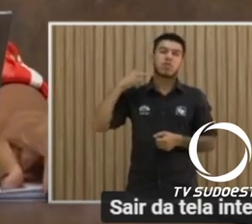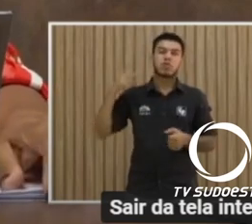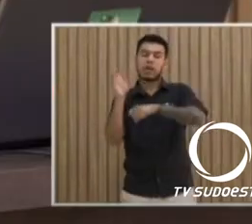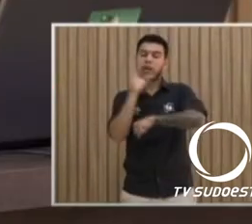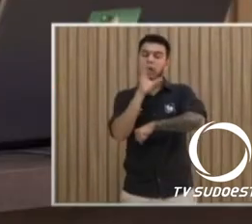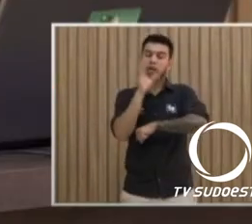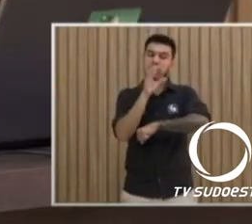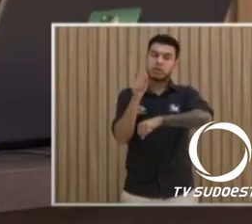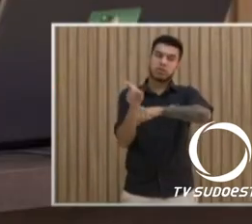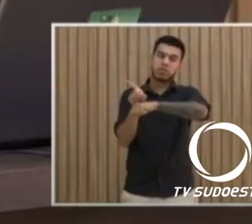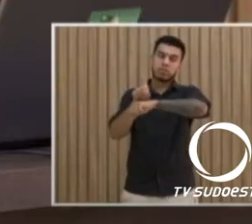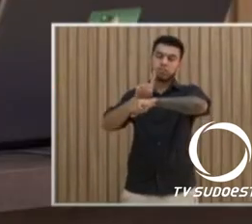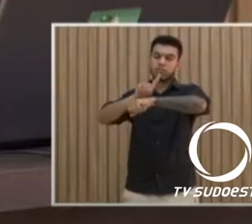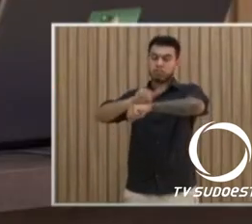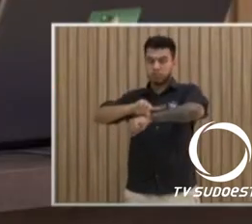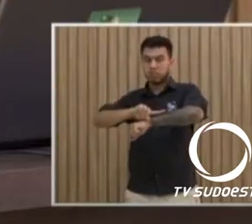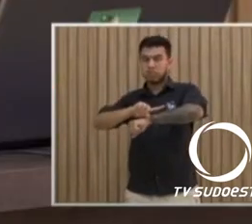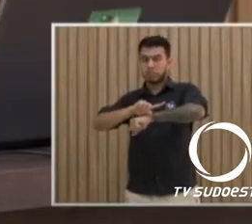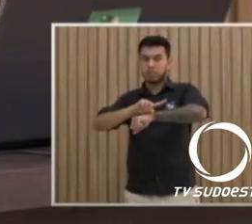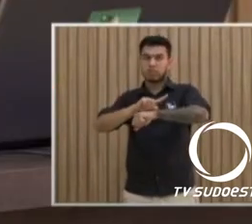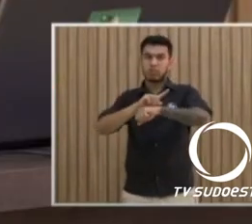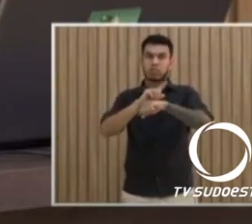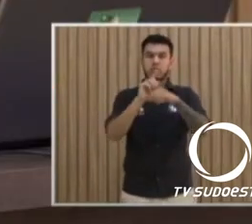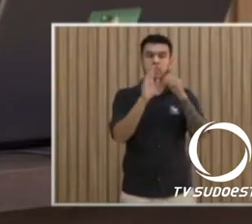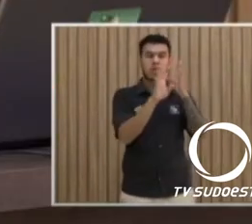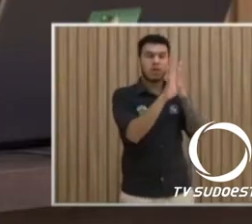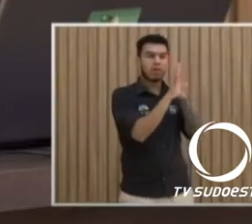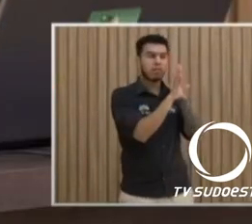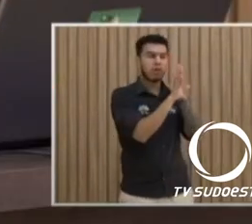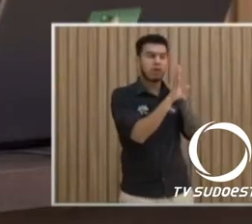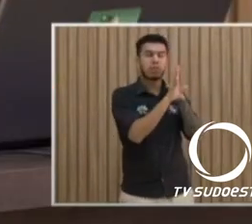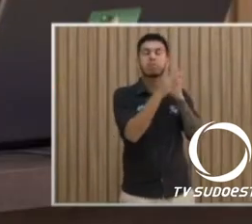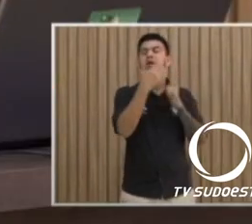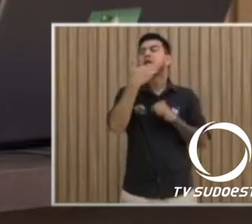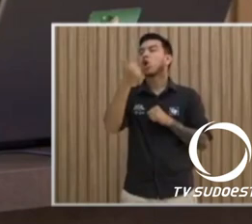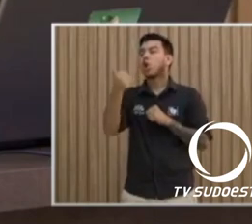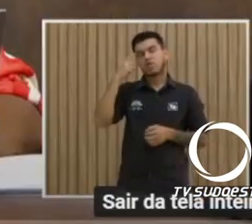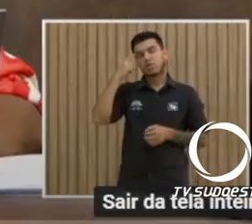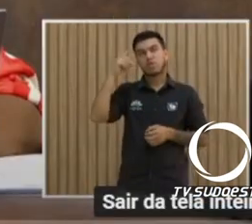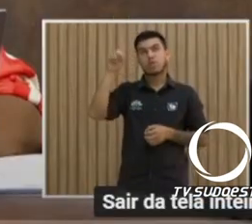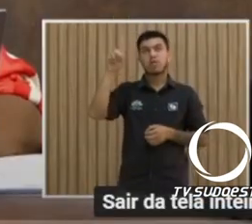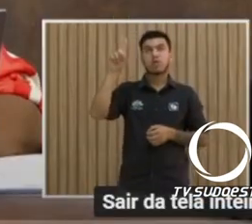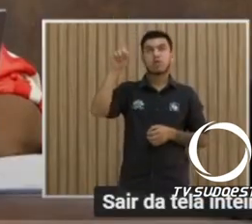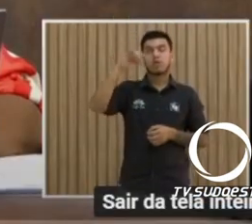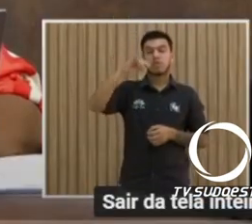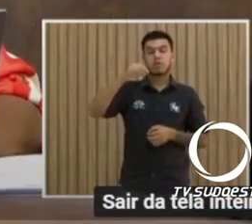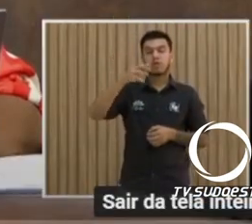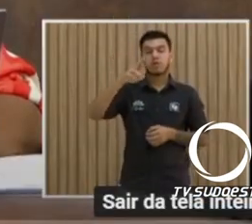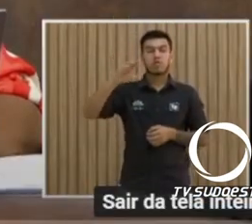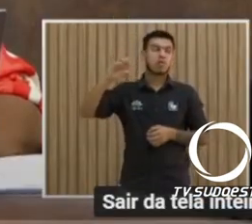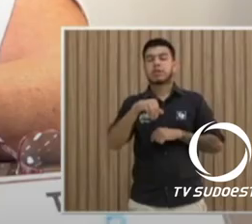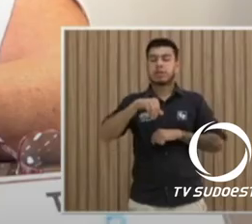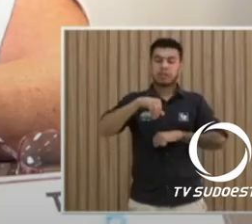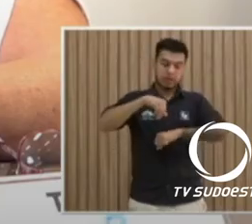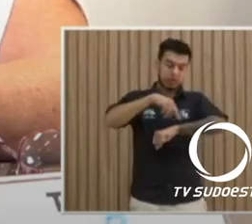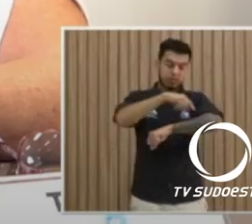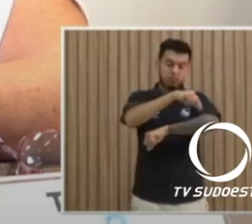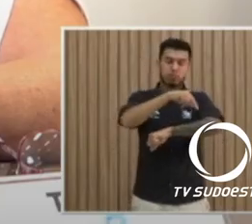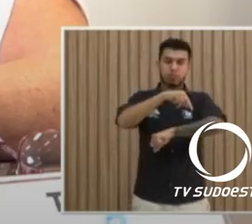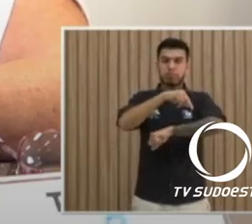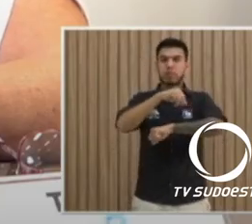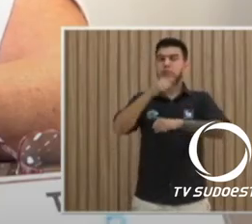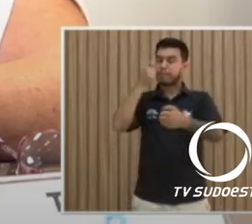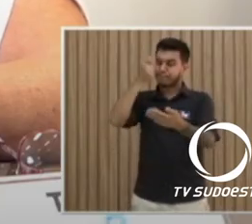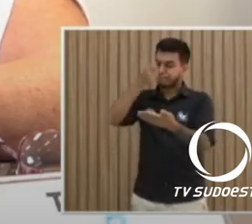PV. E Comissão de Políticas Públicas, formada pelos vereadores Januário Konslinski, PSDB, Maria Cristina Meira, PV e Tânia